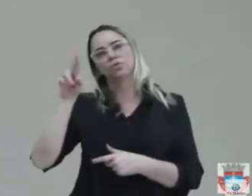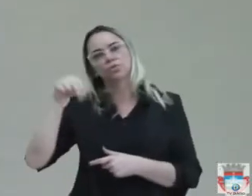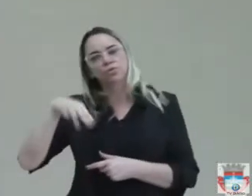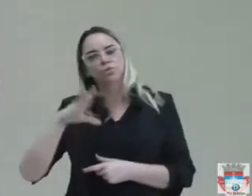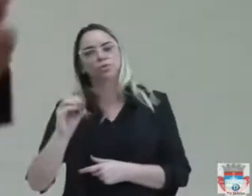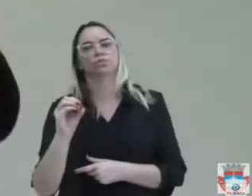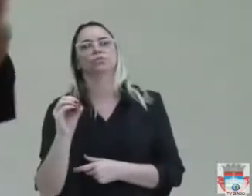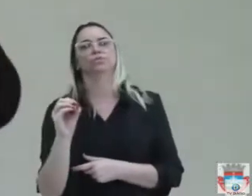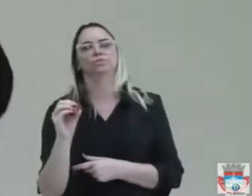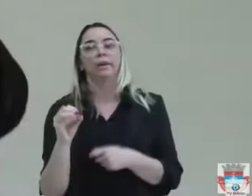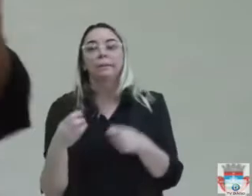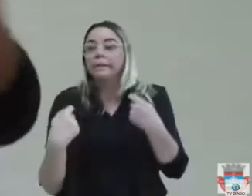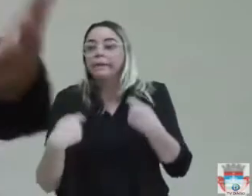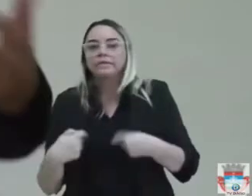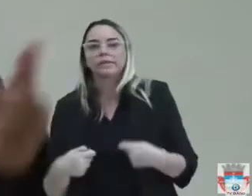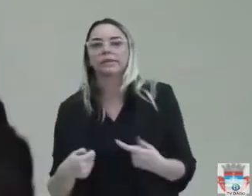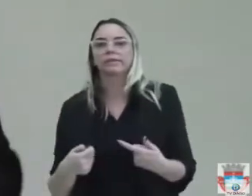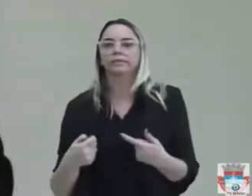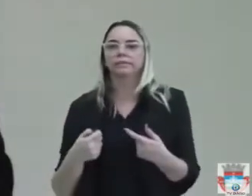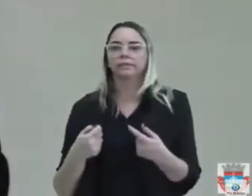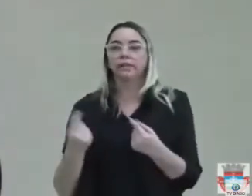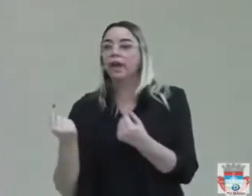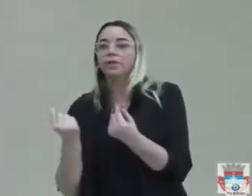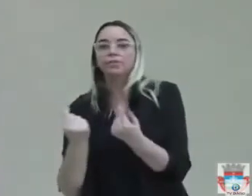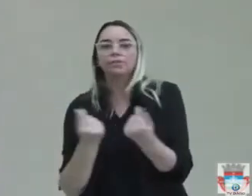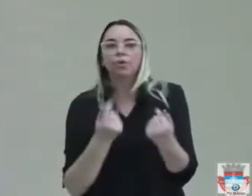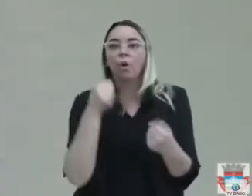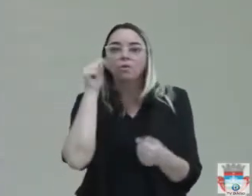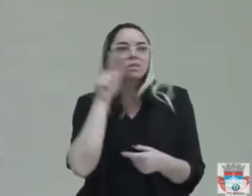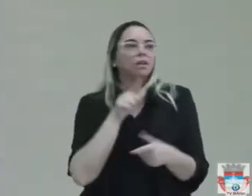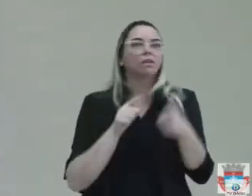Tem que correr atrás para tirar o dinheiro e fazer as praças.